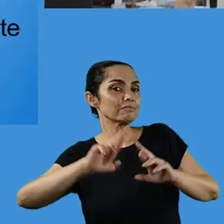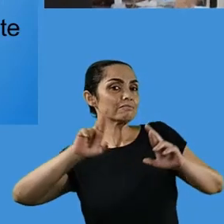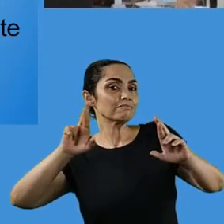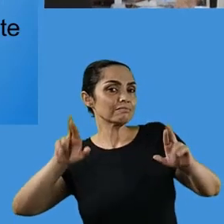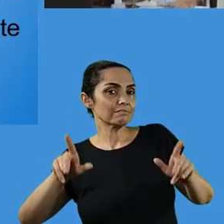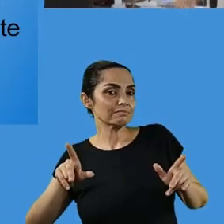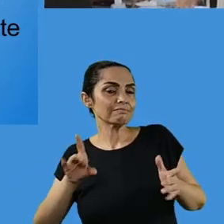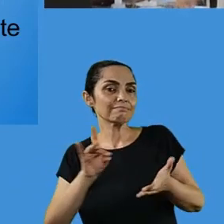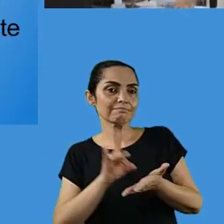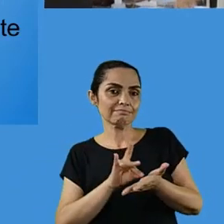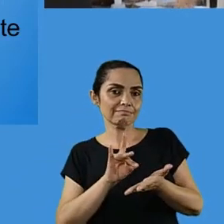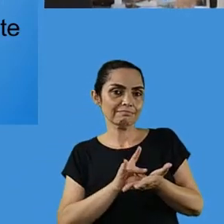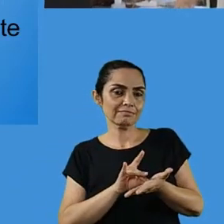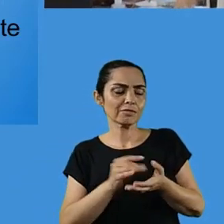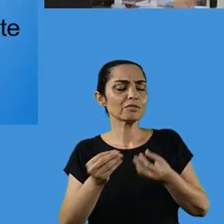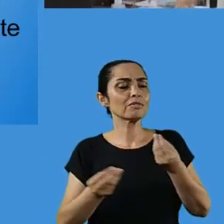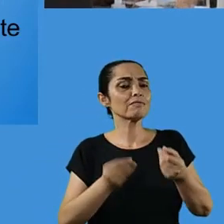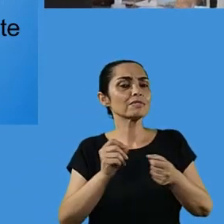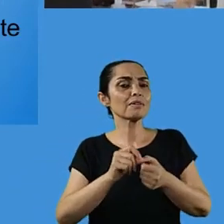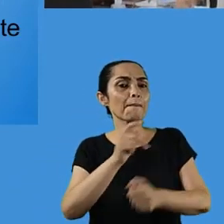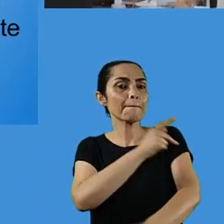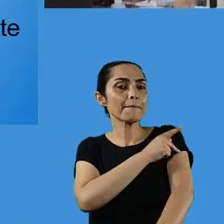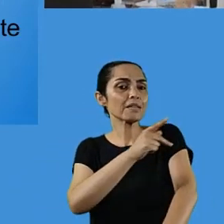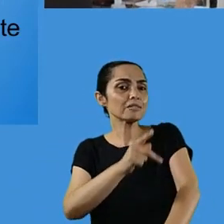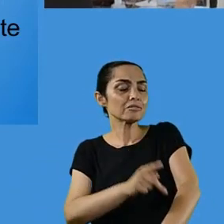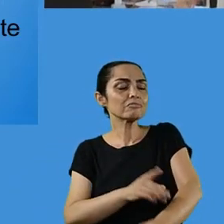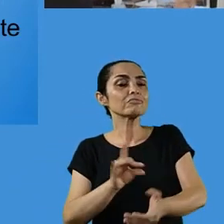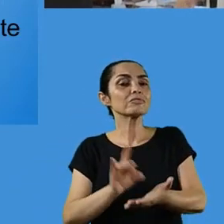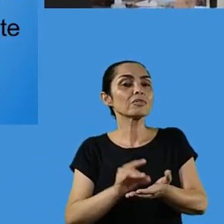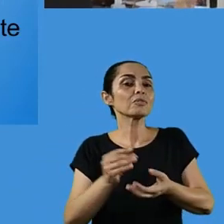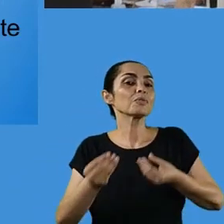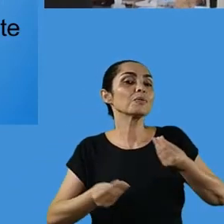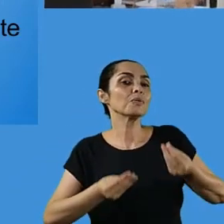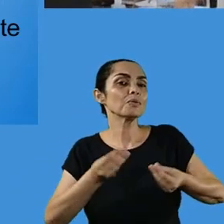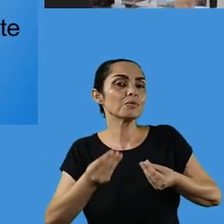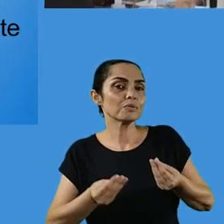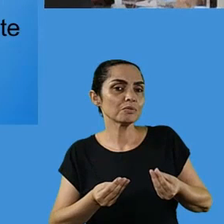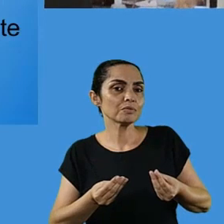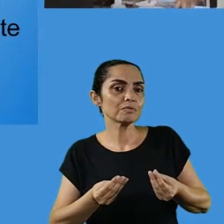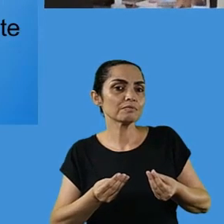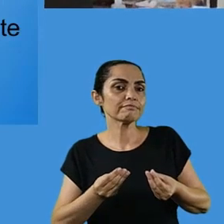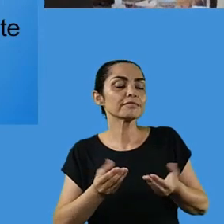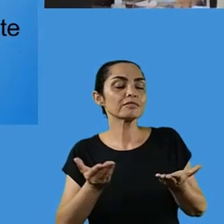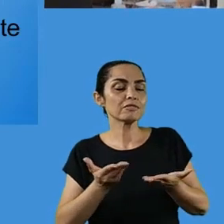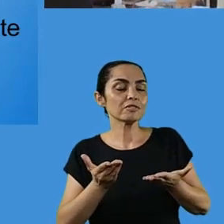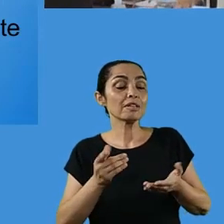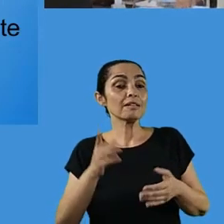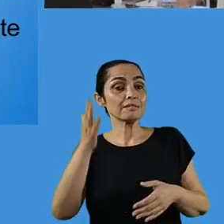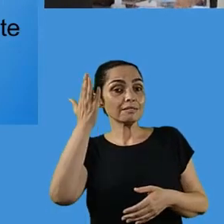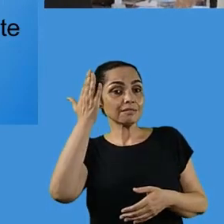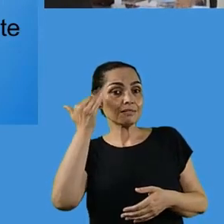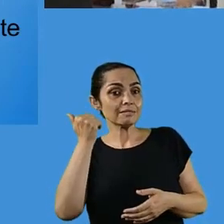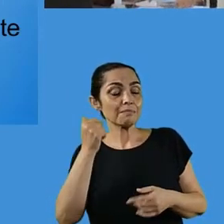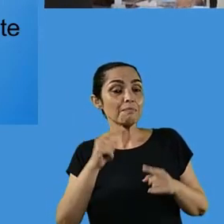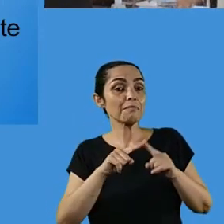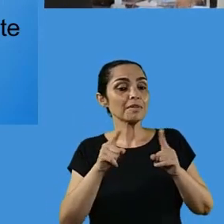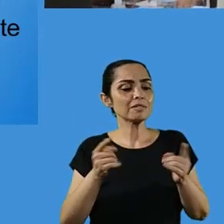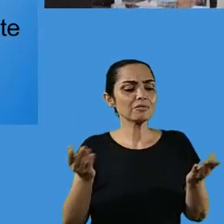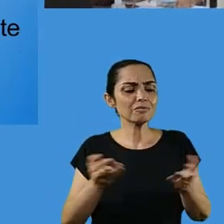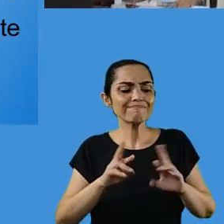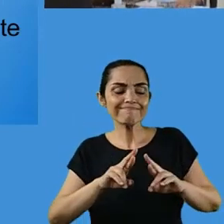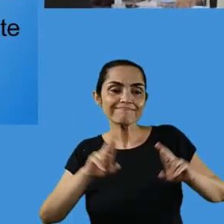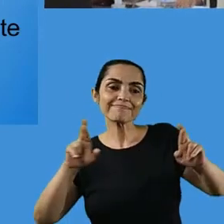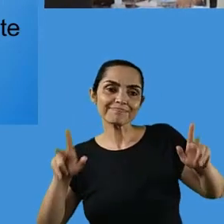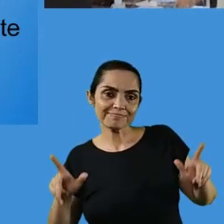precisa estar fazendo essa convocação. Resgatar e adaptar os projetos didáticos existentes na